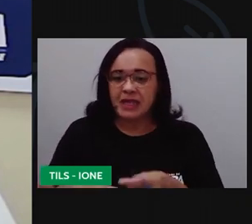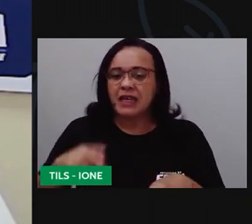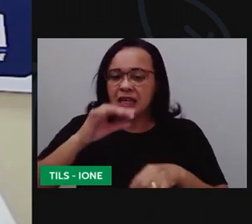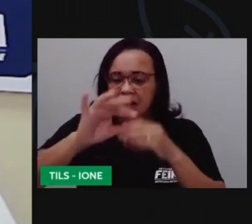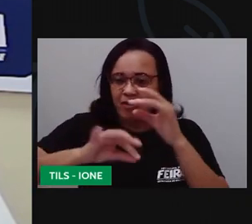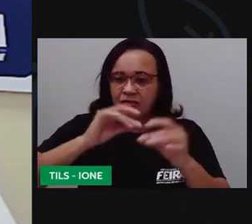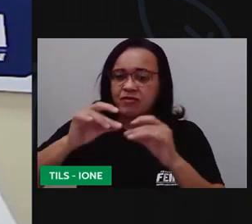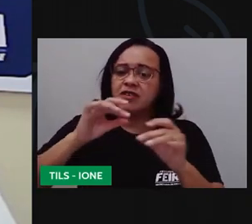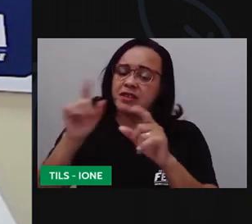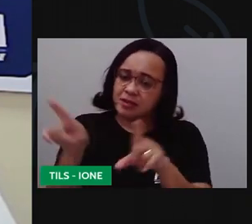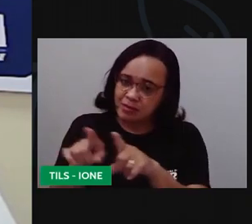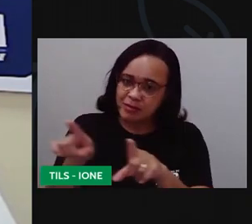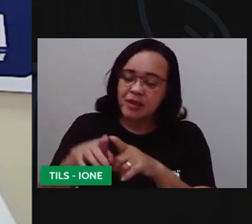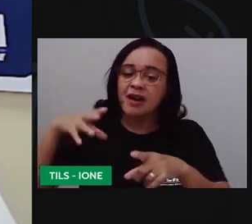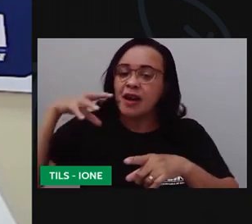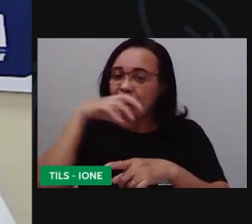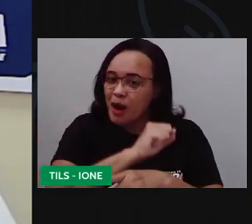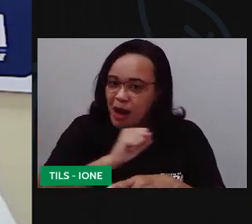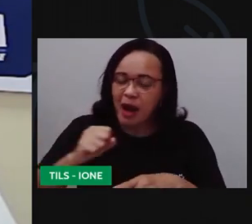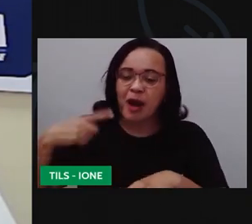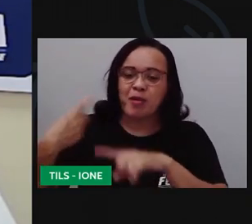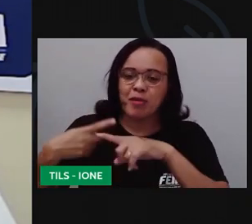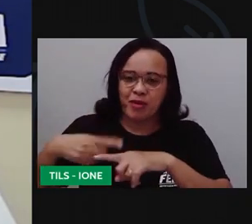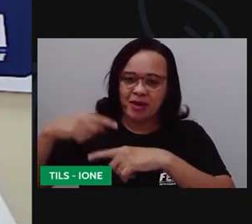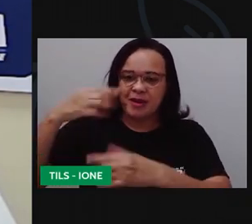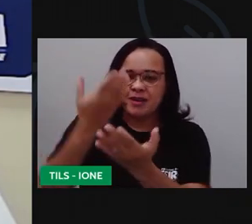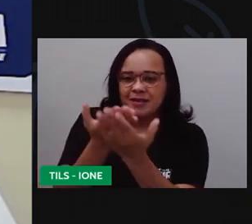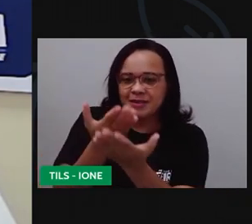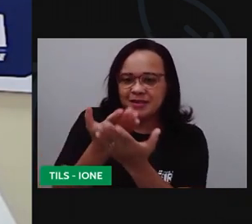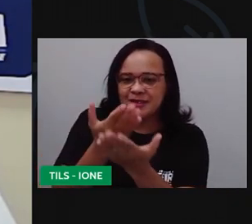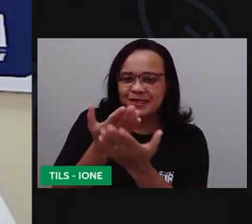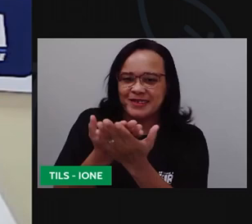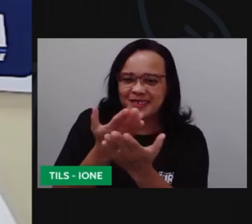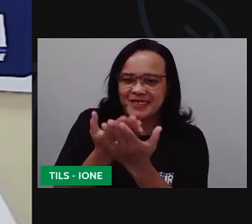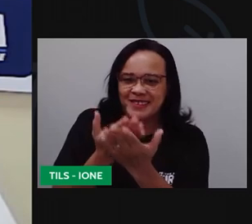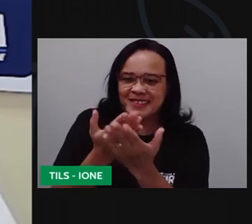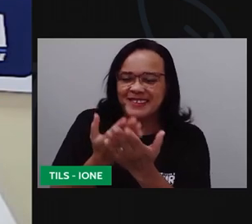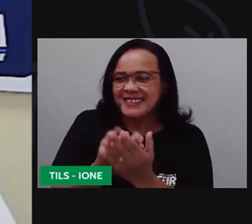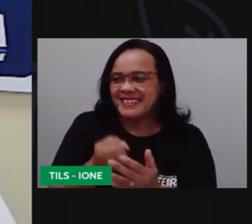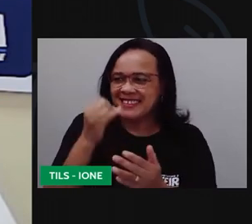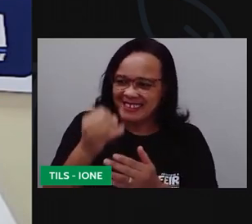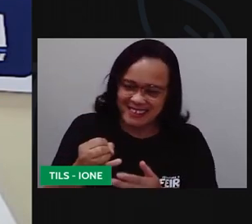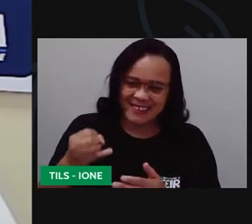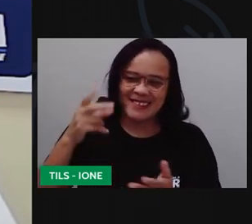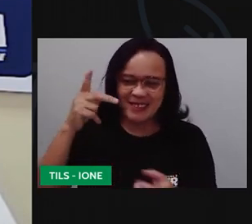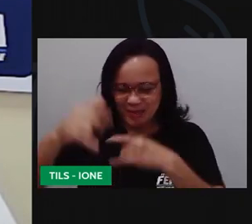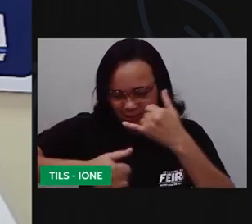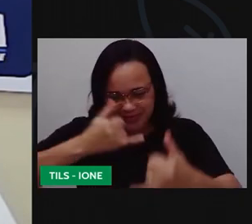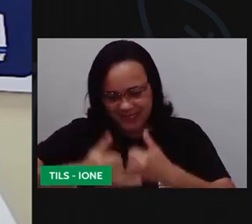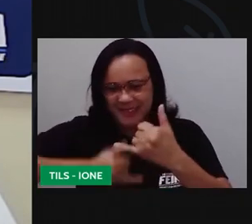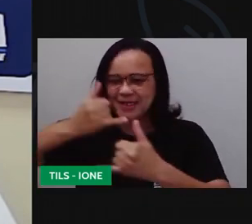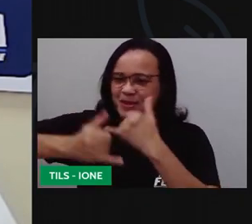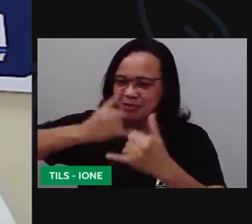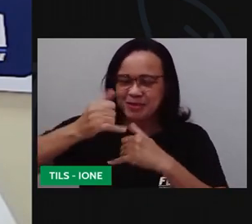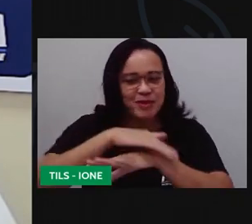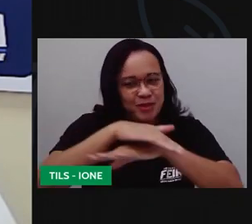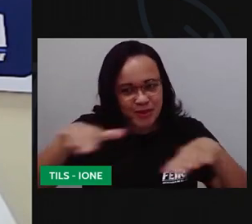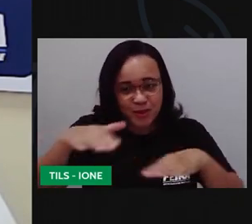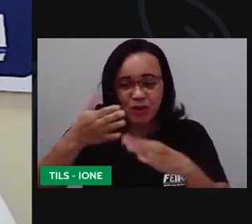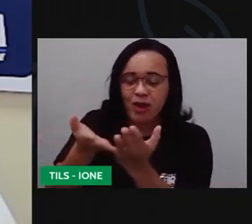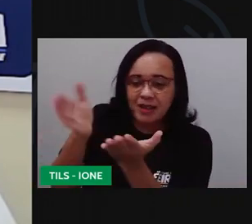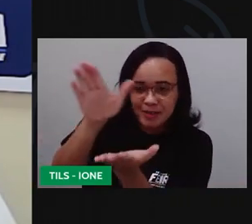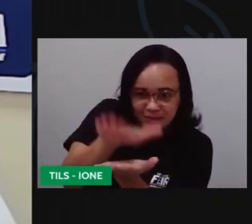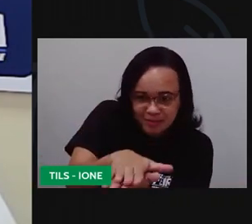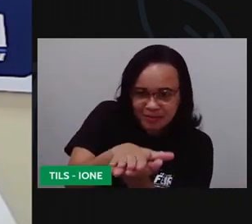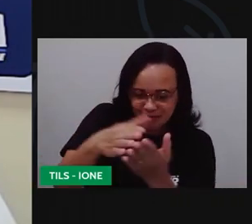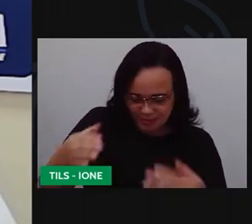que aí é pra ser mais rápido né? por conta da aula isso aí a vai ficar aqui só se divertindo e dobrei né? não foi isso